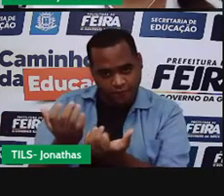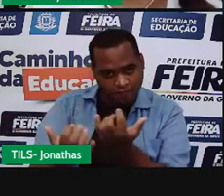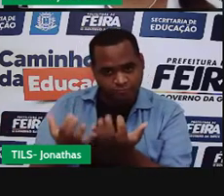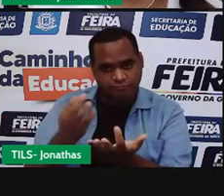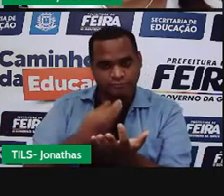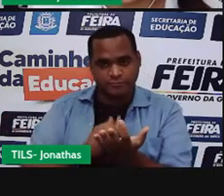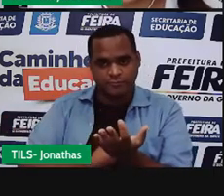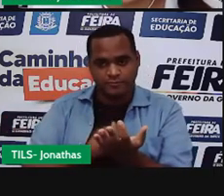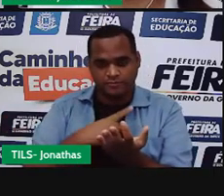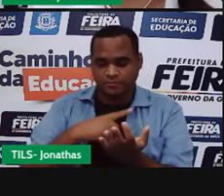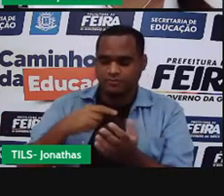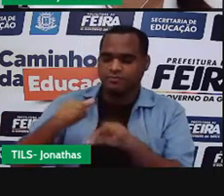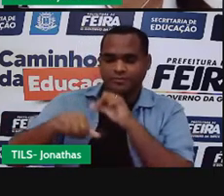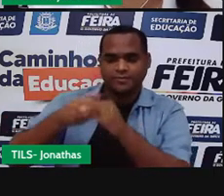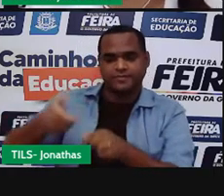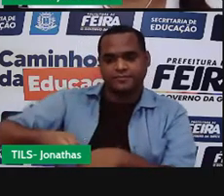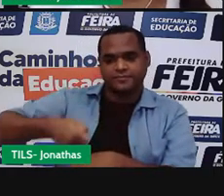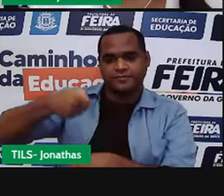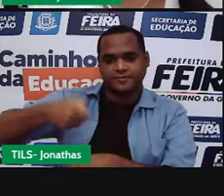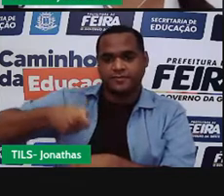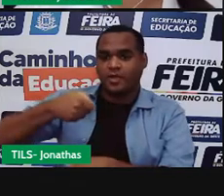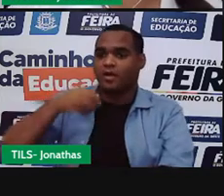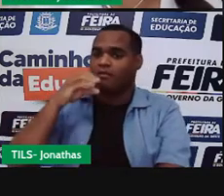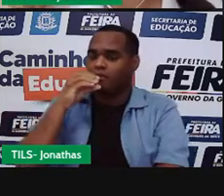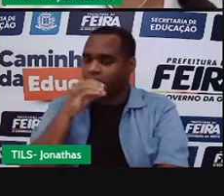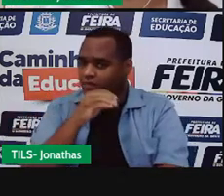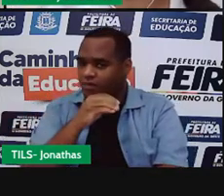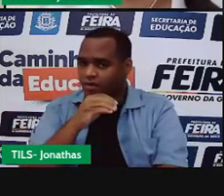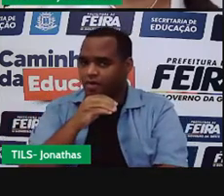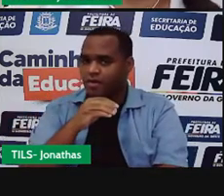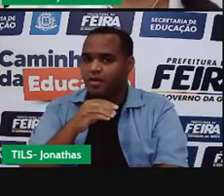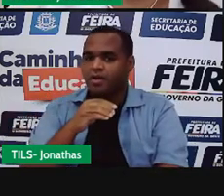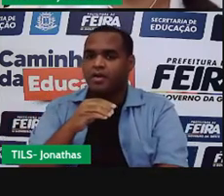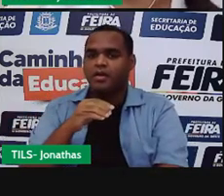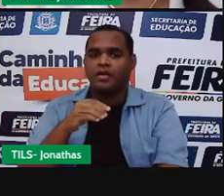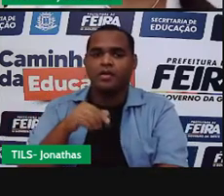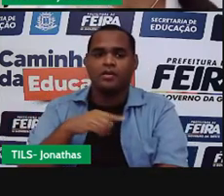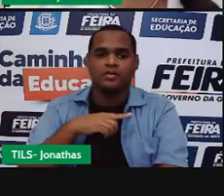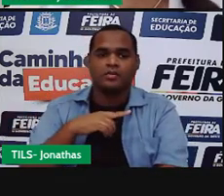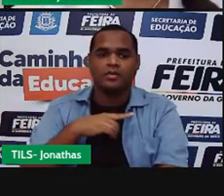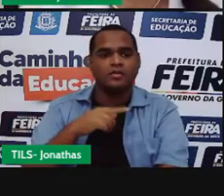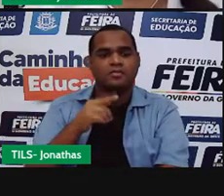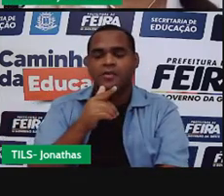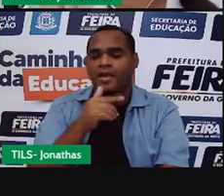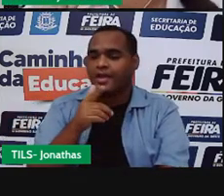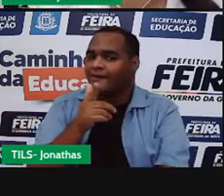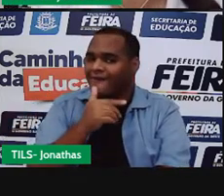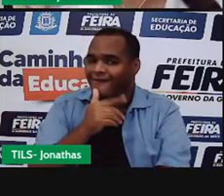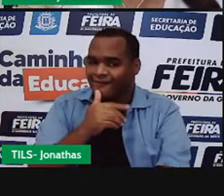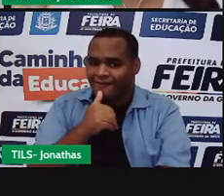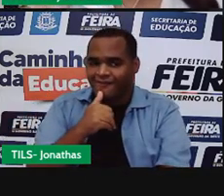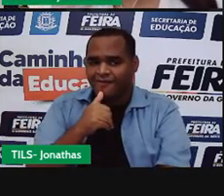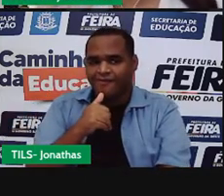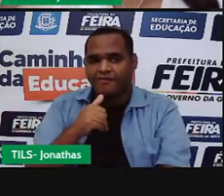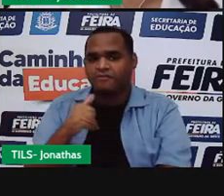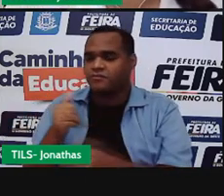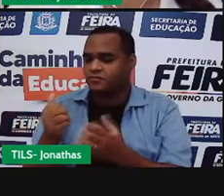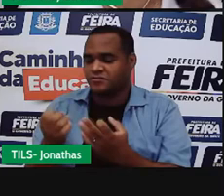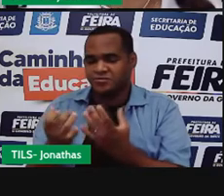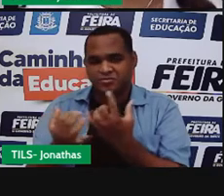acabou de tirar a panela, ela estava extremamente quente e cai uma gotinha de comida ou de água e ela começa a fazer aquele chiadinho.